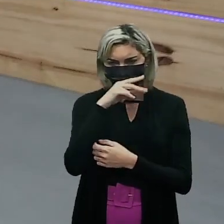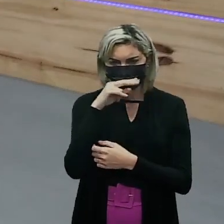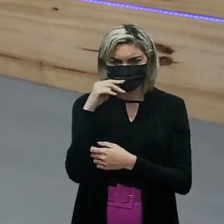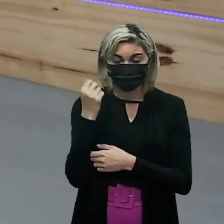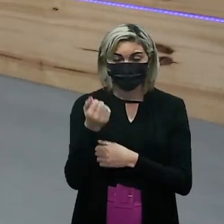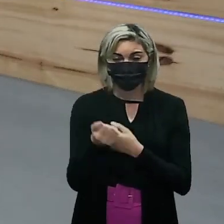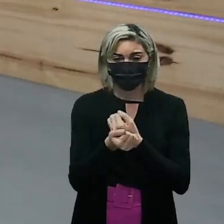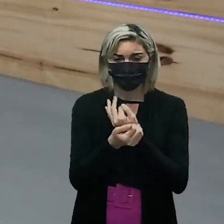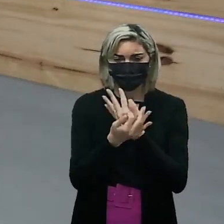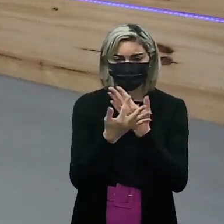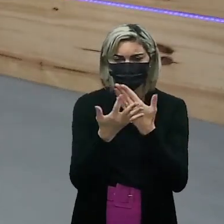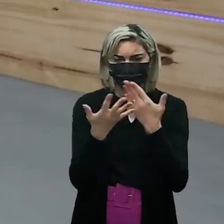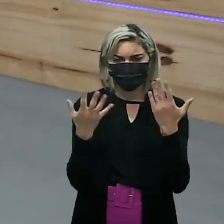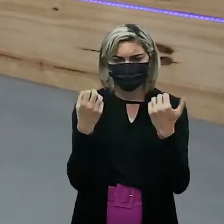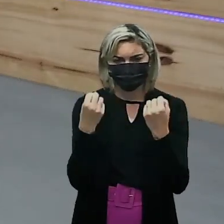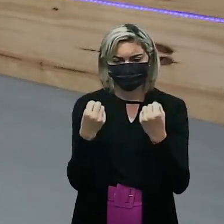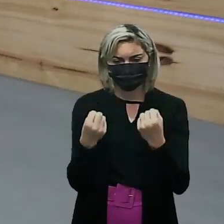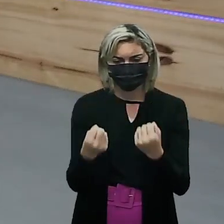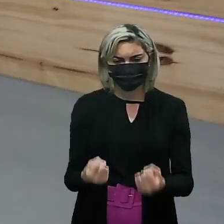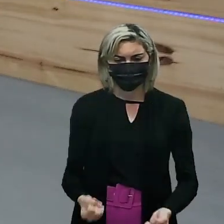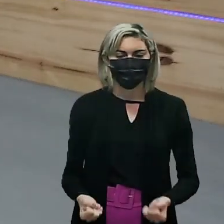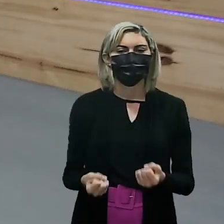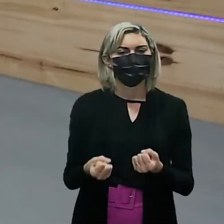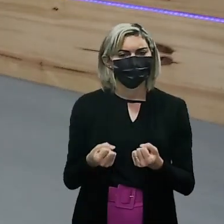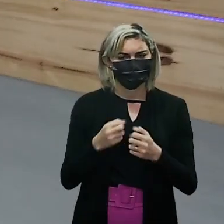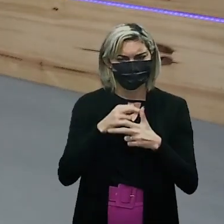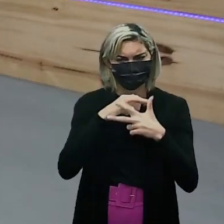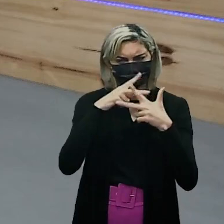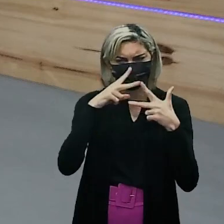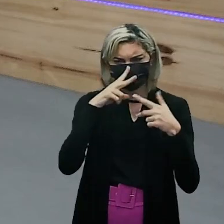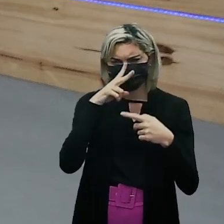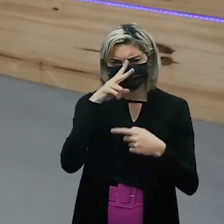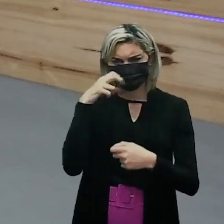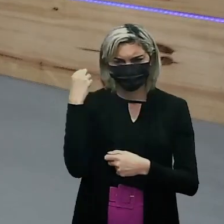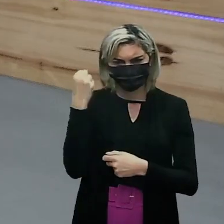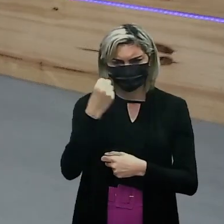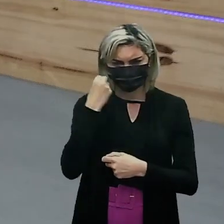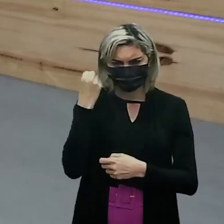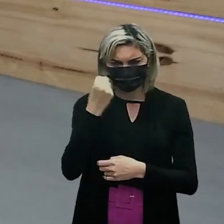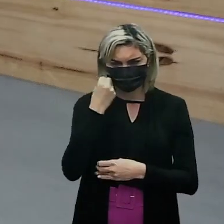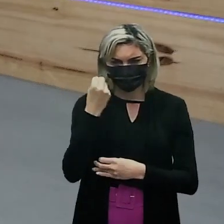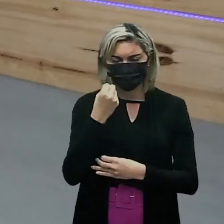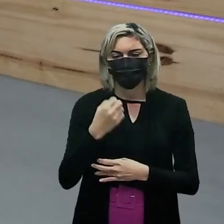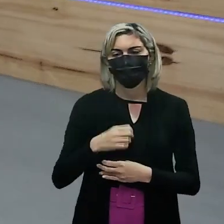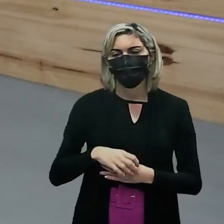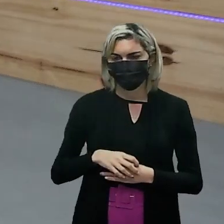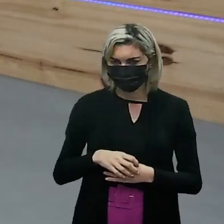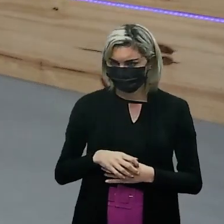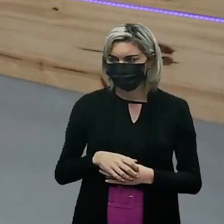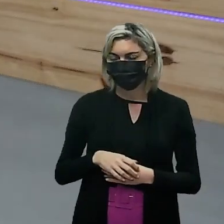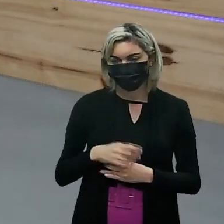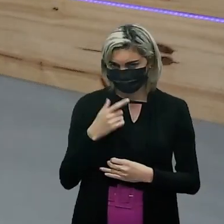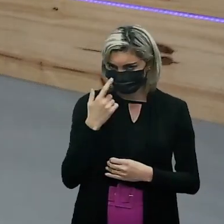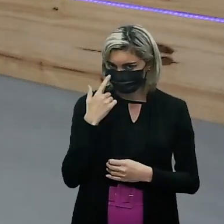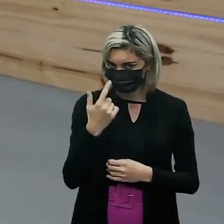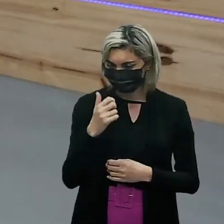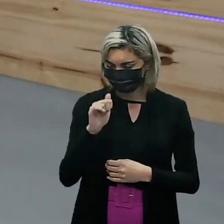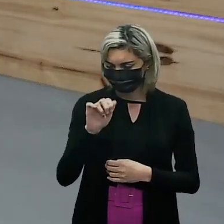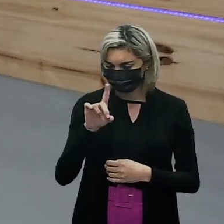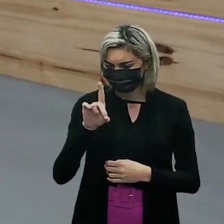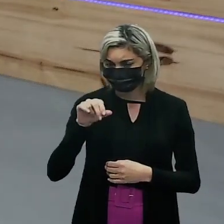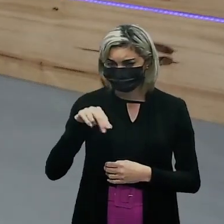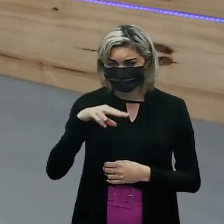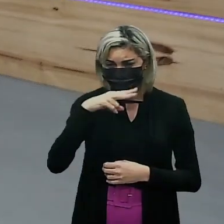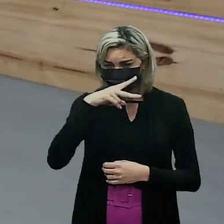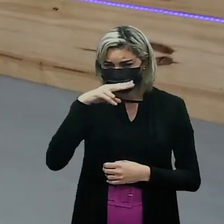Quando são pesados cheiram bem Entendeu? Então o aldeído tem um